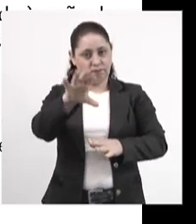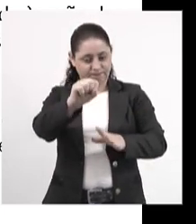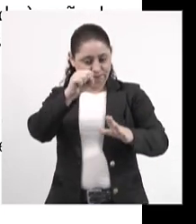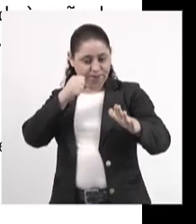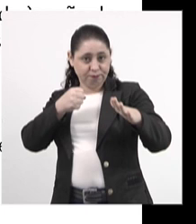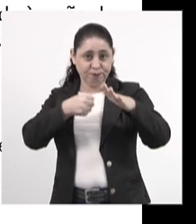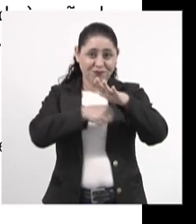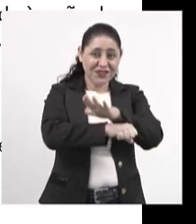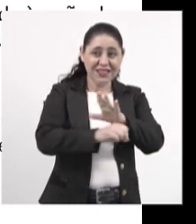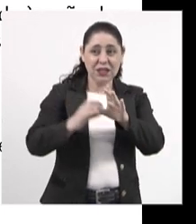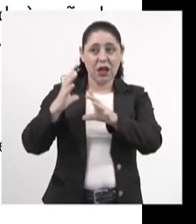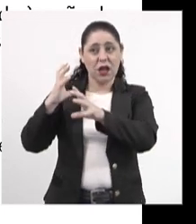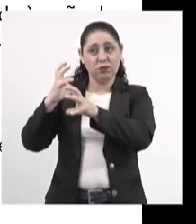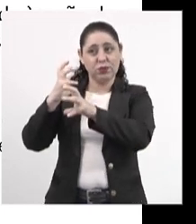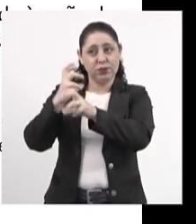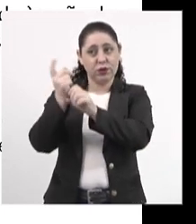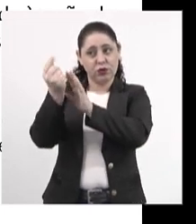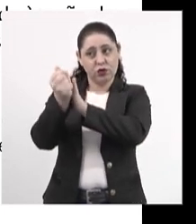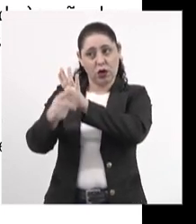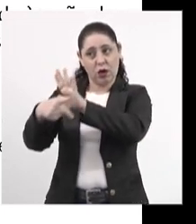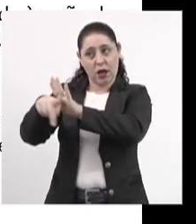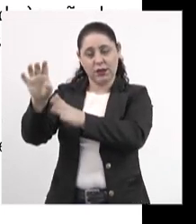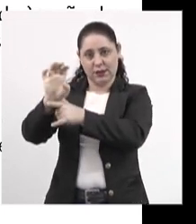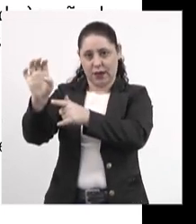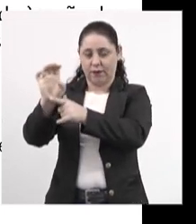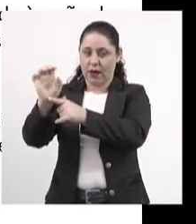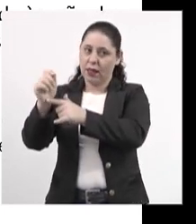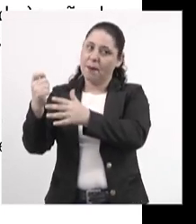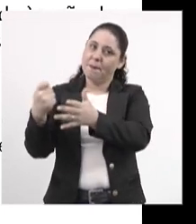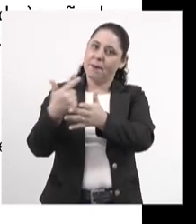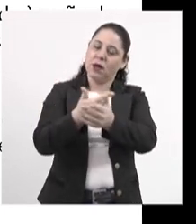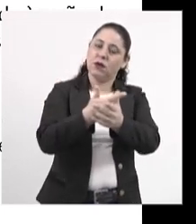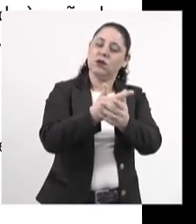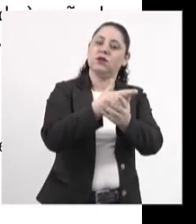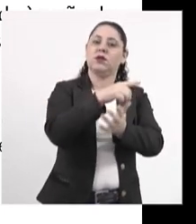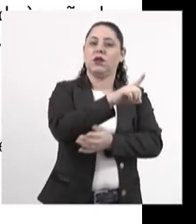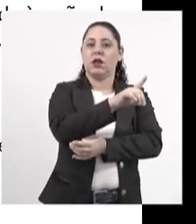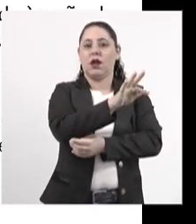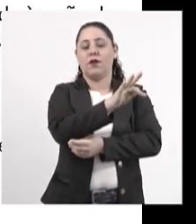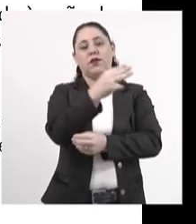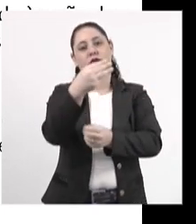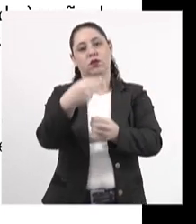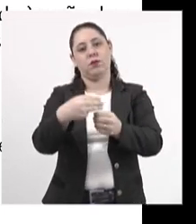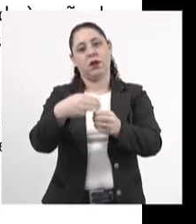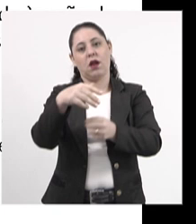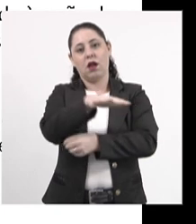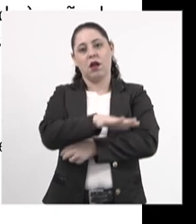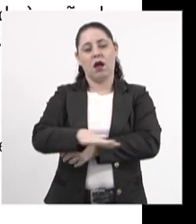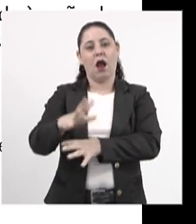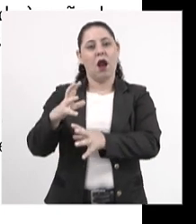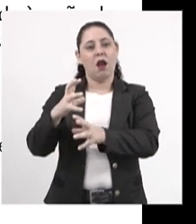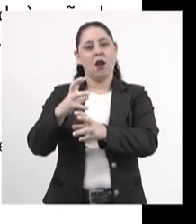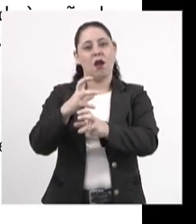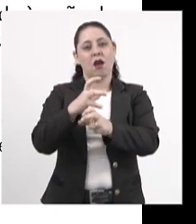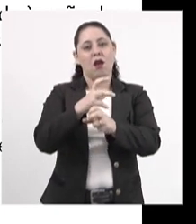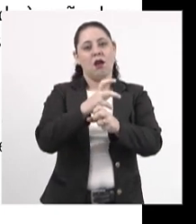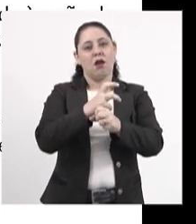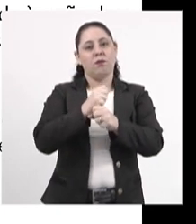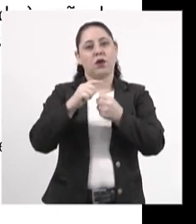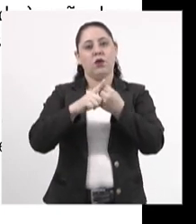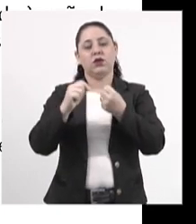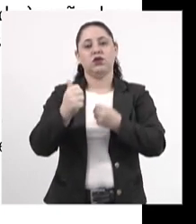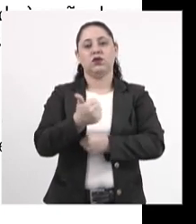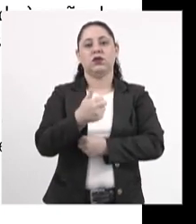produto da arrecadação do imposto de cada estado, do Distrito Federal e dos municípios, calculados nos termos do artigo